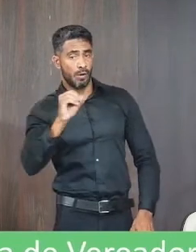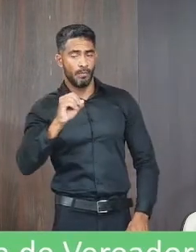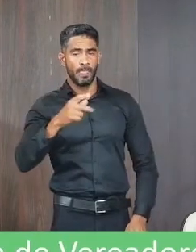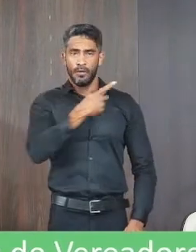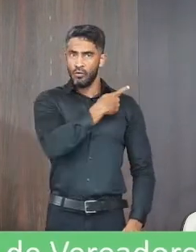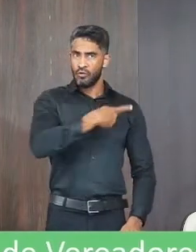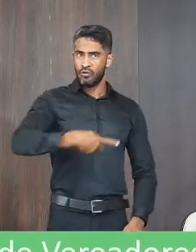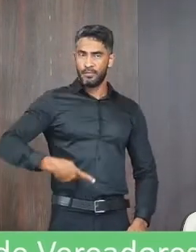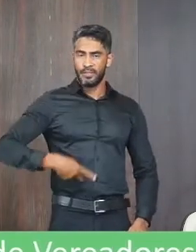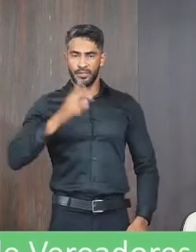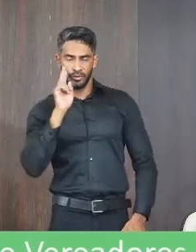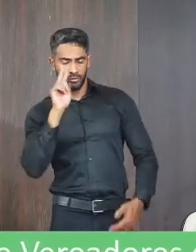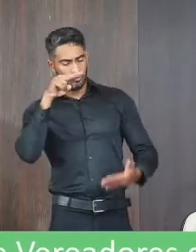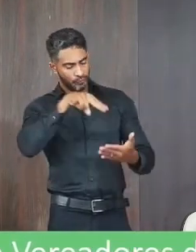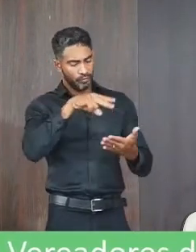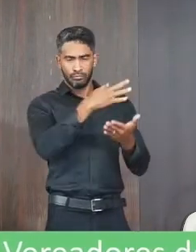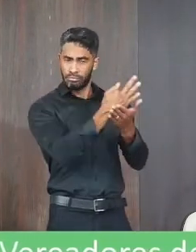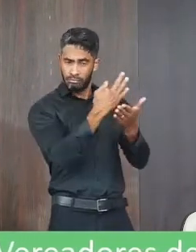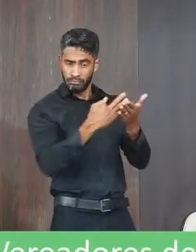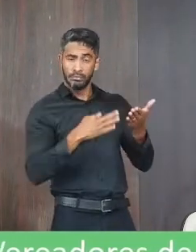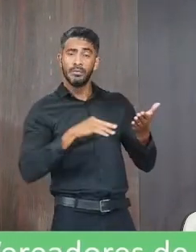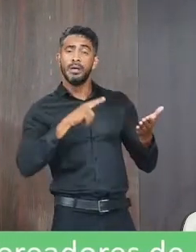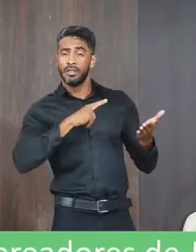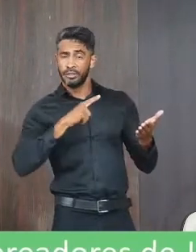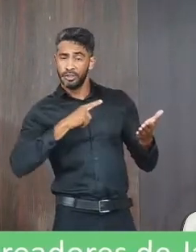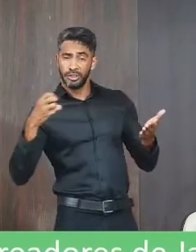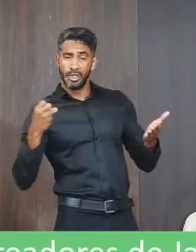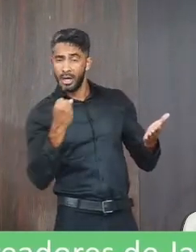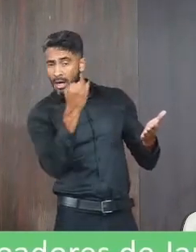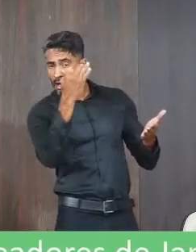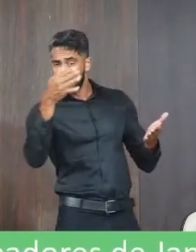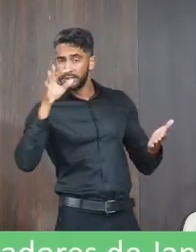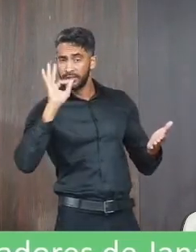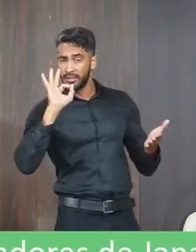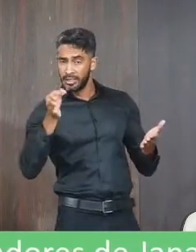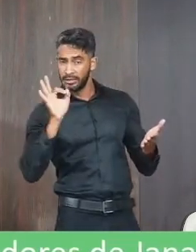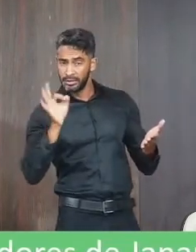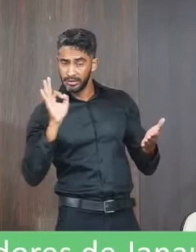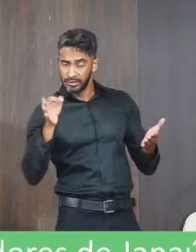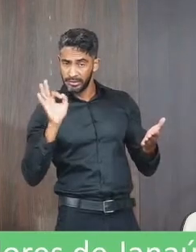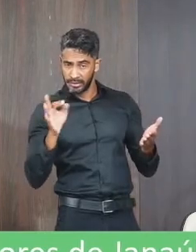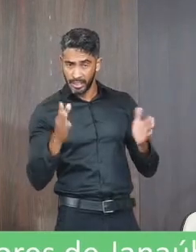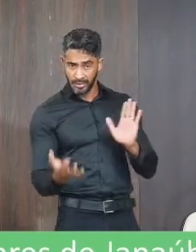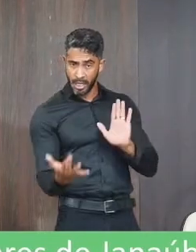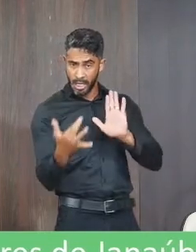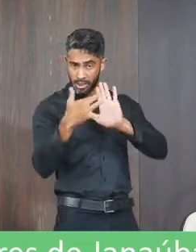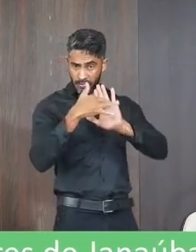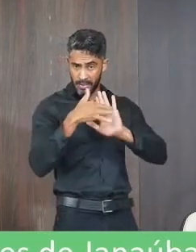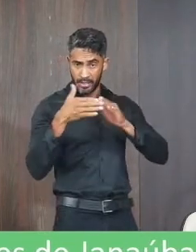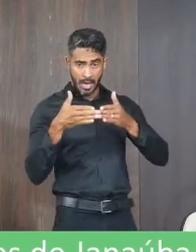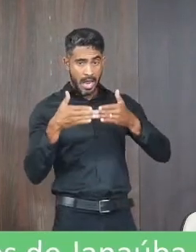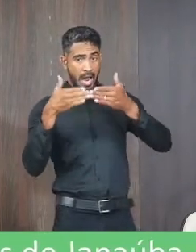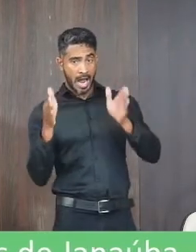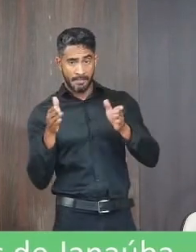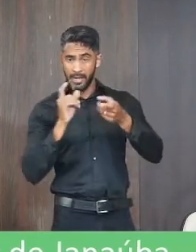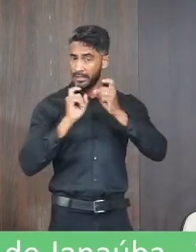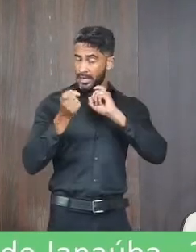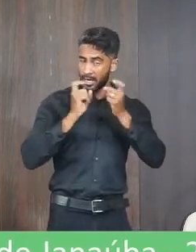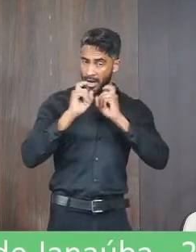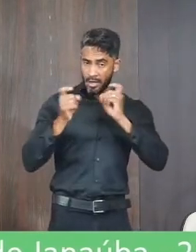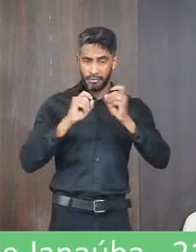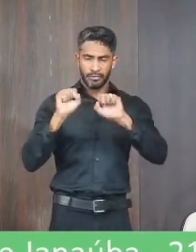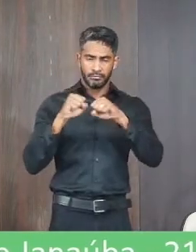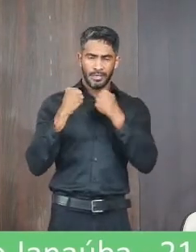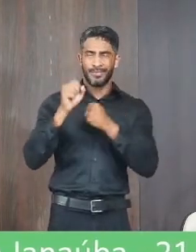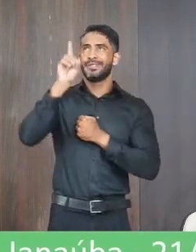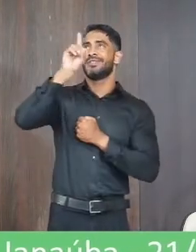senhor presidente, após a chamada, verificou que a lista de comparecimento registrava a resistência de número regimental, declarou aberta a reunião,